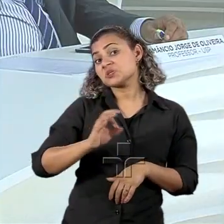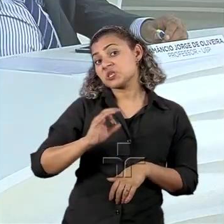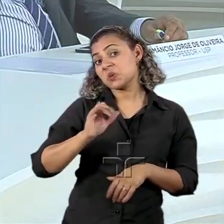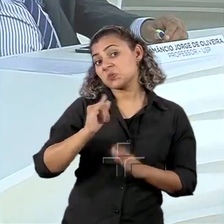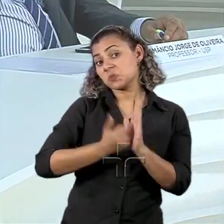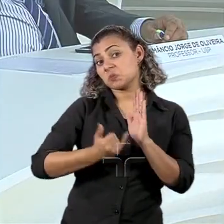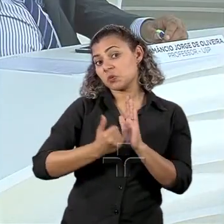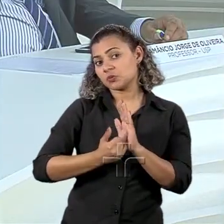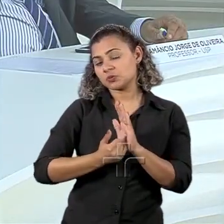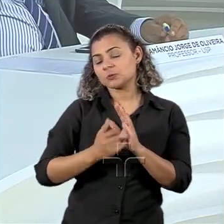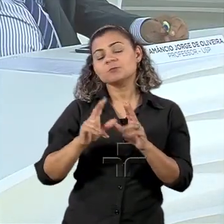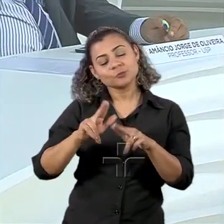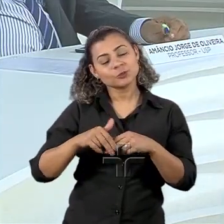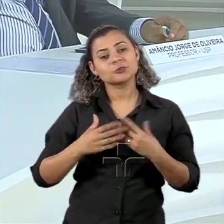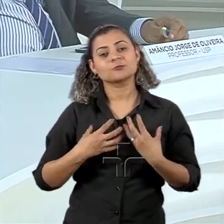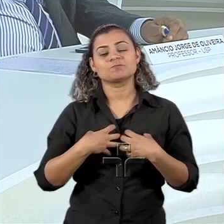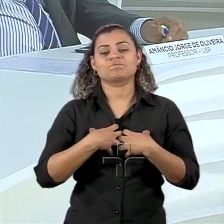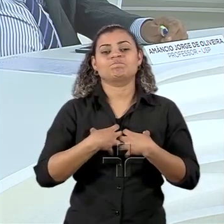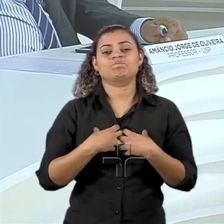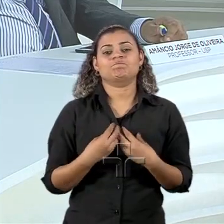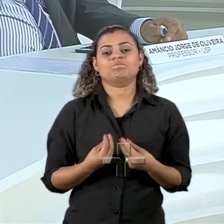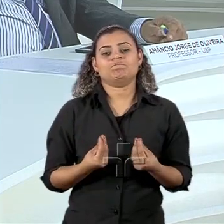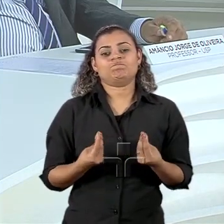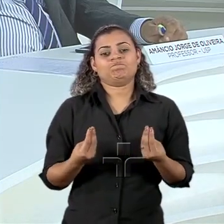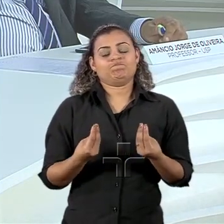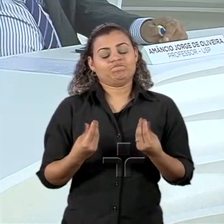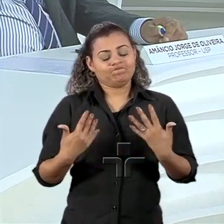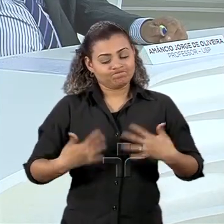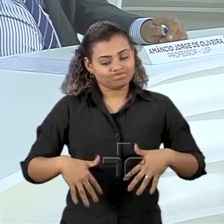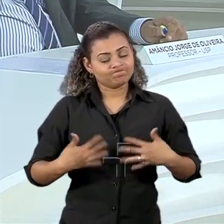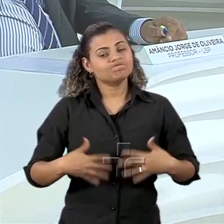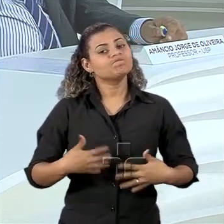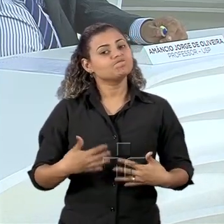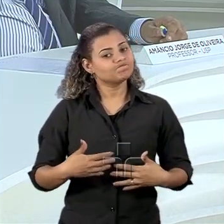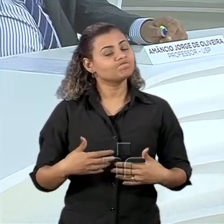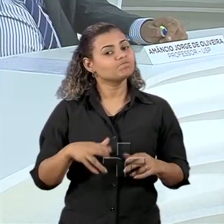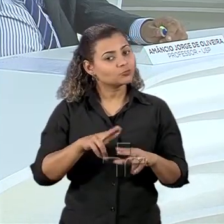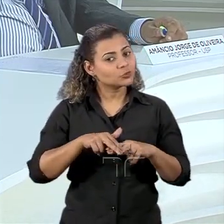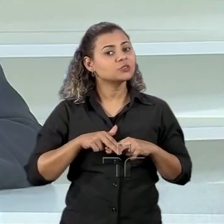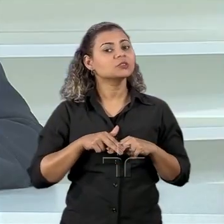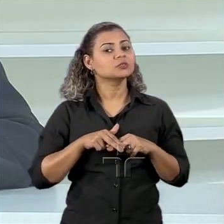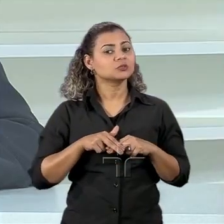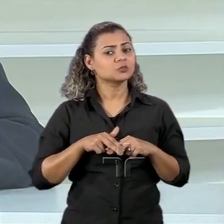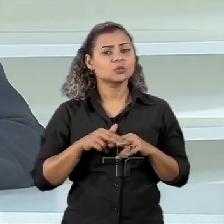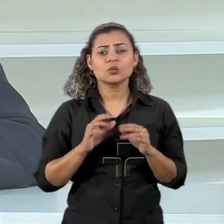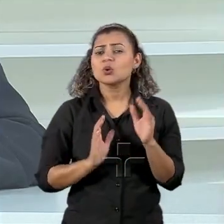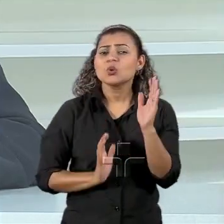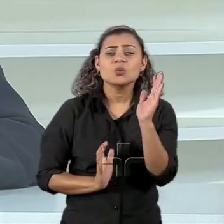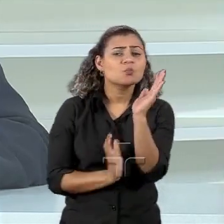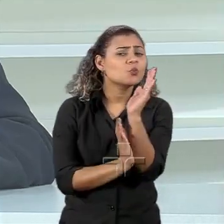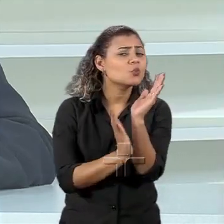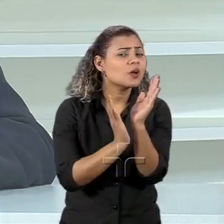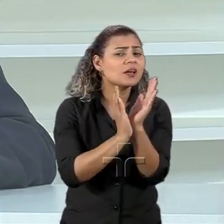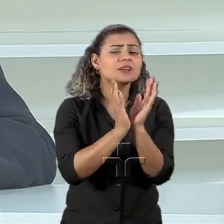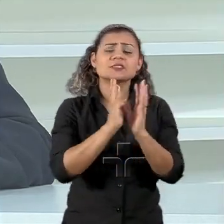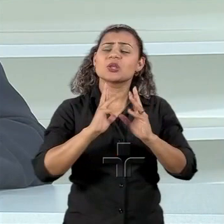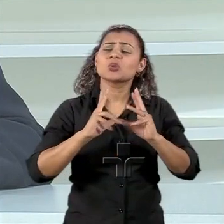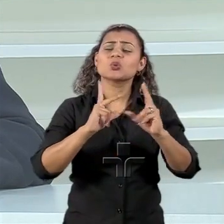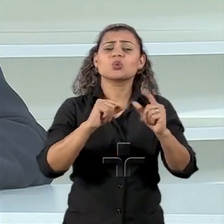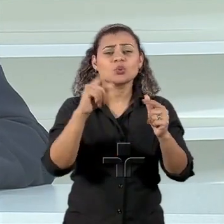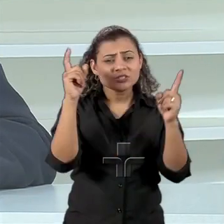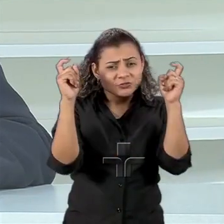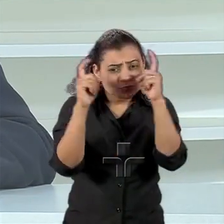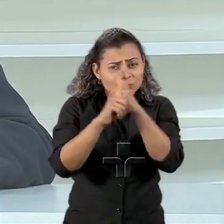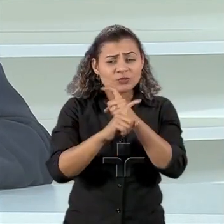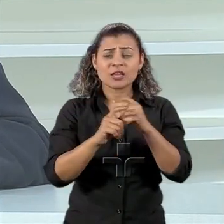isso sensibiliza. A burocracia, toda a parafernália que existe aqui para abrir empresa, para fechar